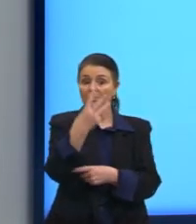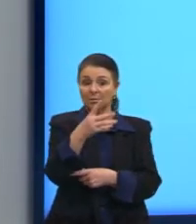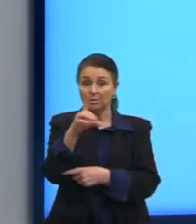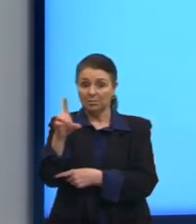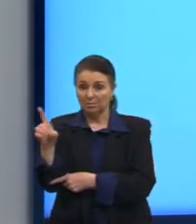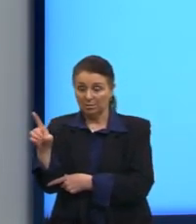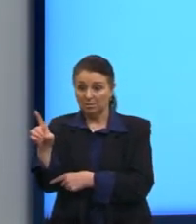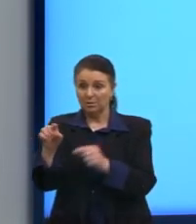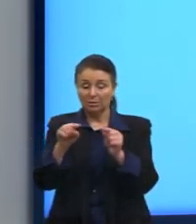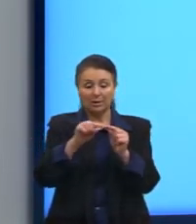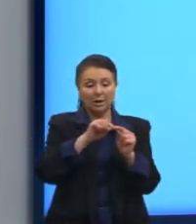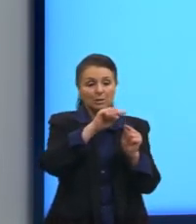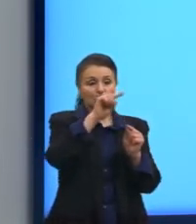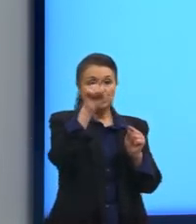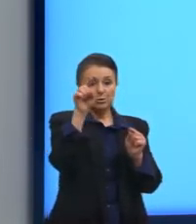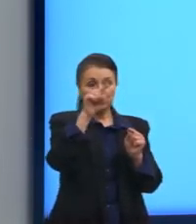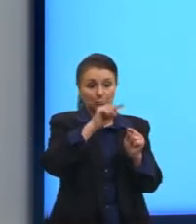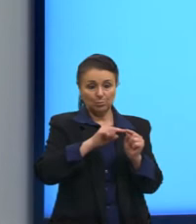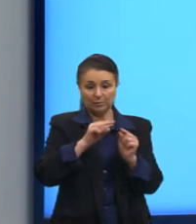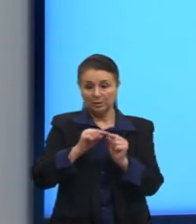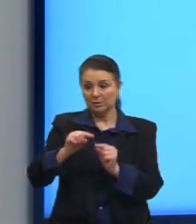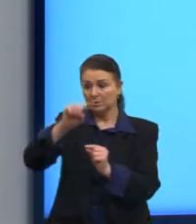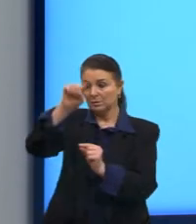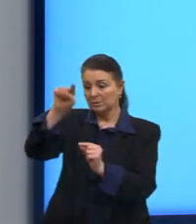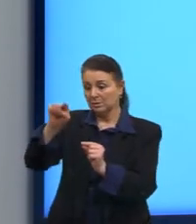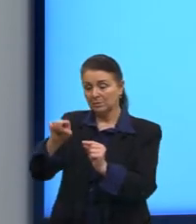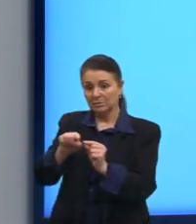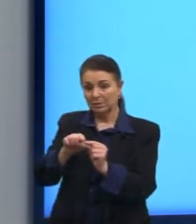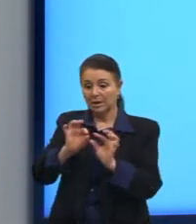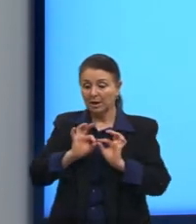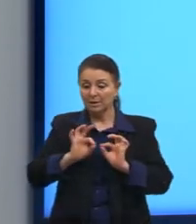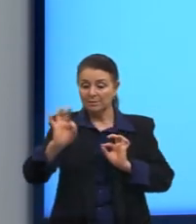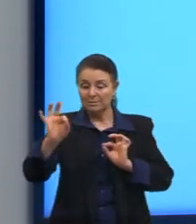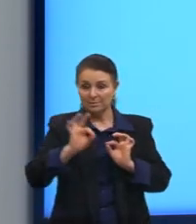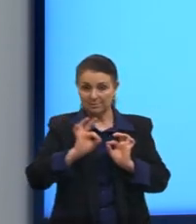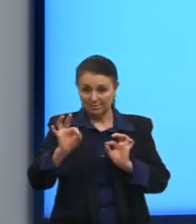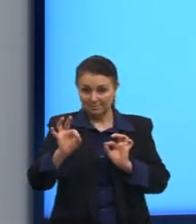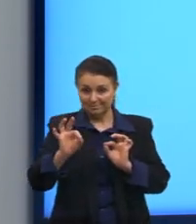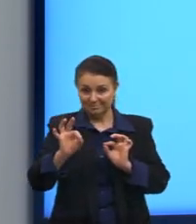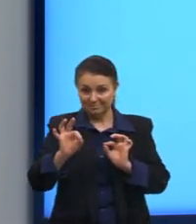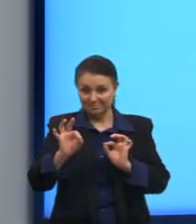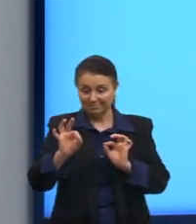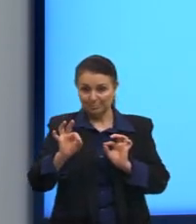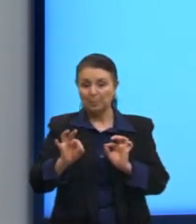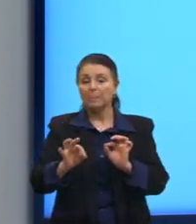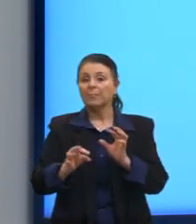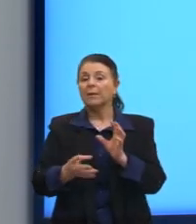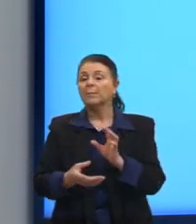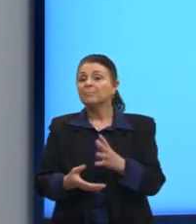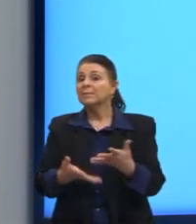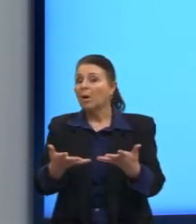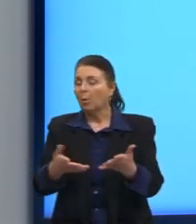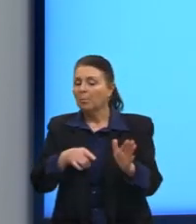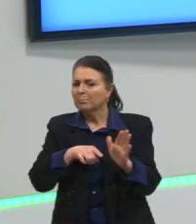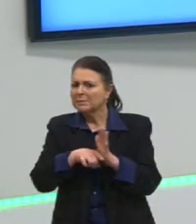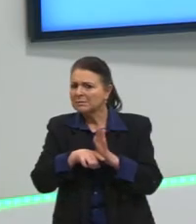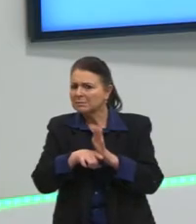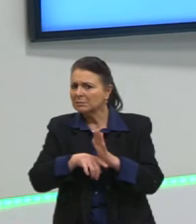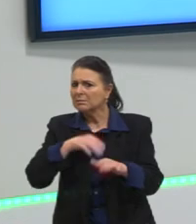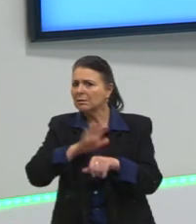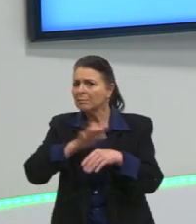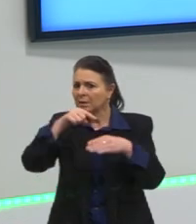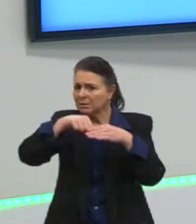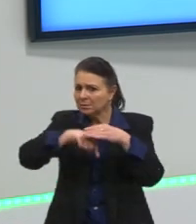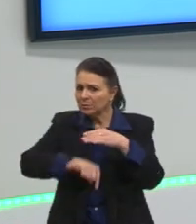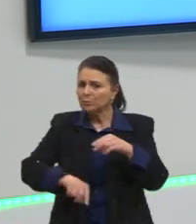curvas, né? Que seria a distância geodésica que nós chamamos. Sugiro aí que vocês pesquisem um pouco sobre o